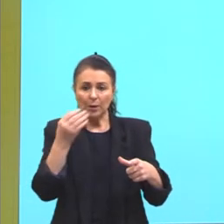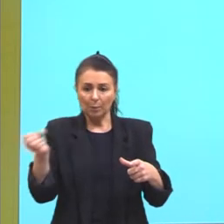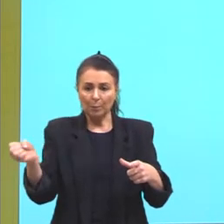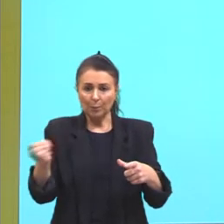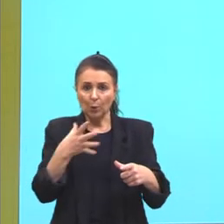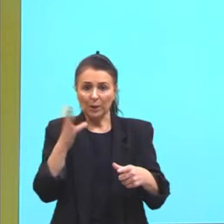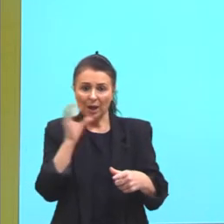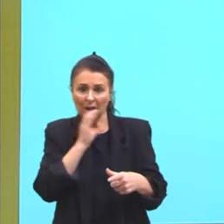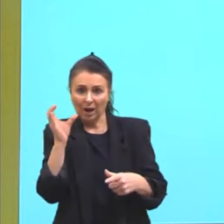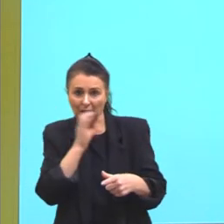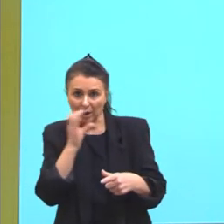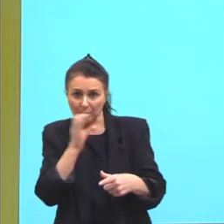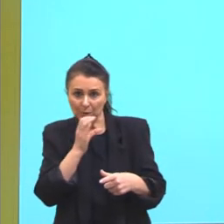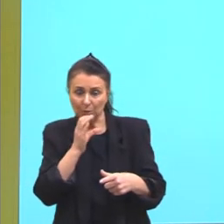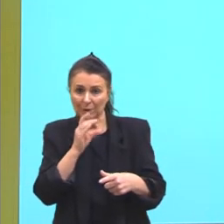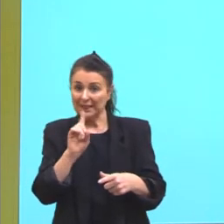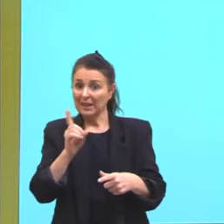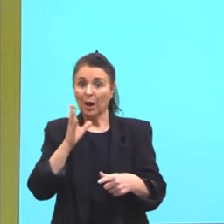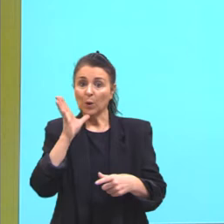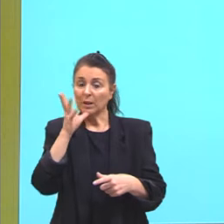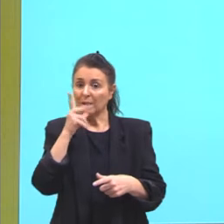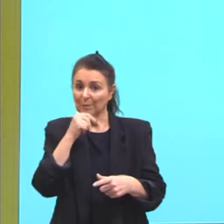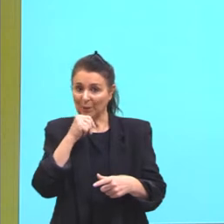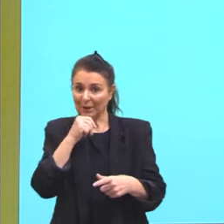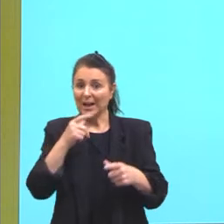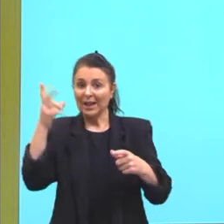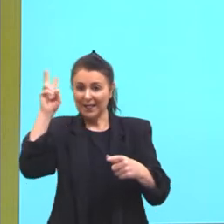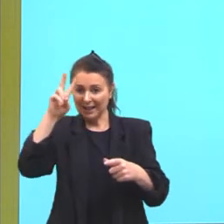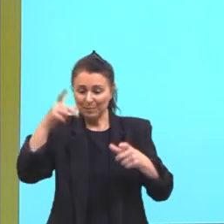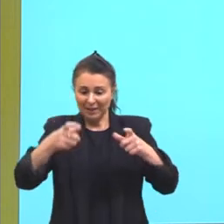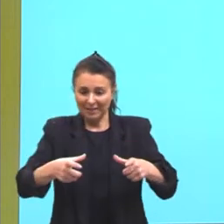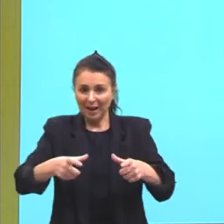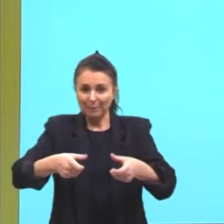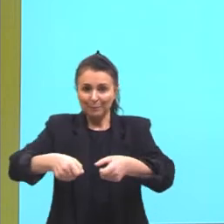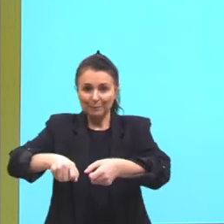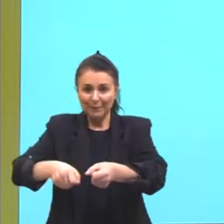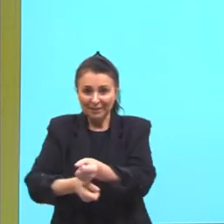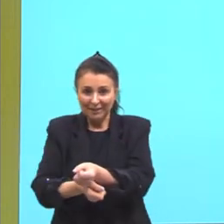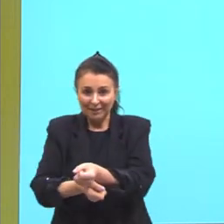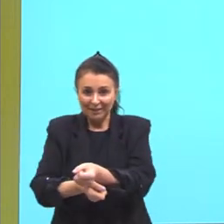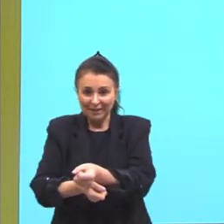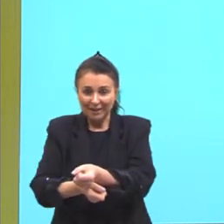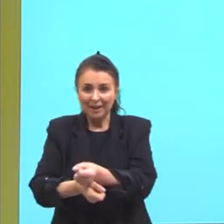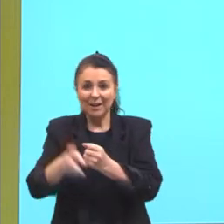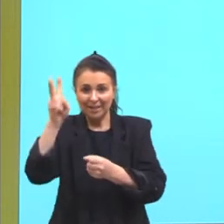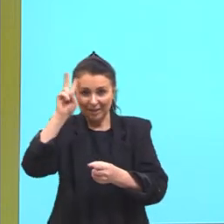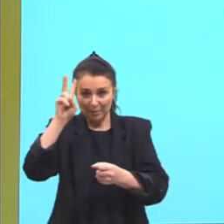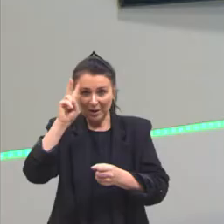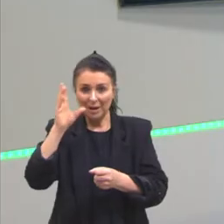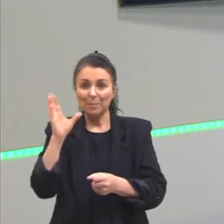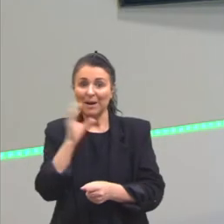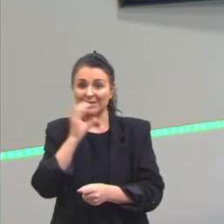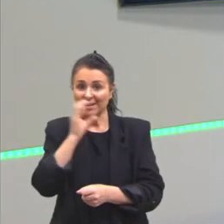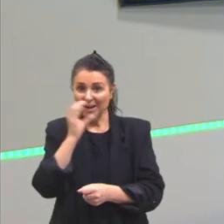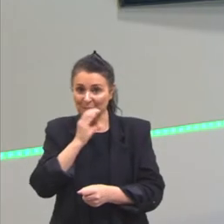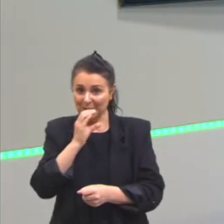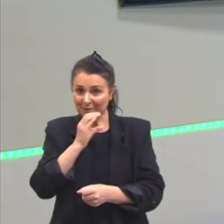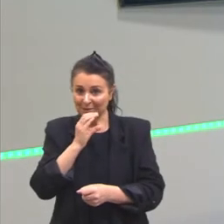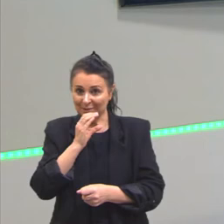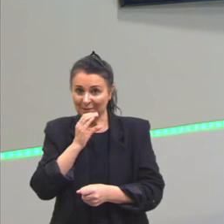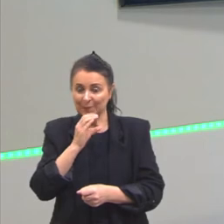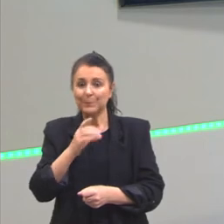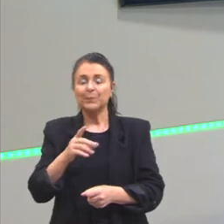aula, né? Porque o aumento da pressão dentro da panela, ele acelera a reação do cozimento. E porque